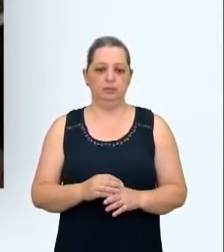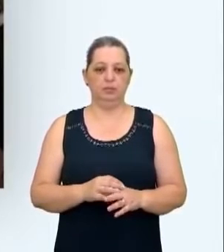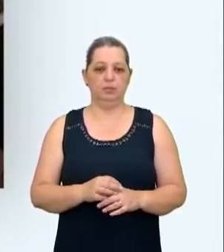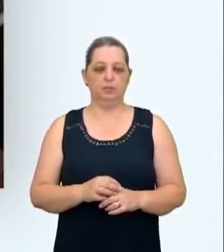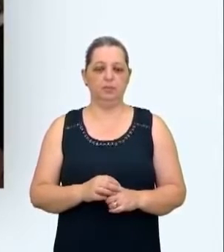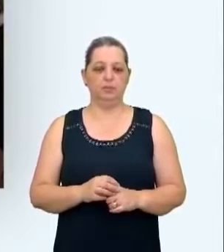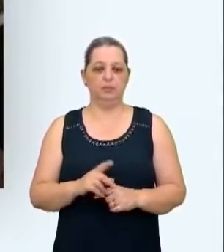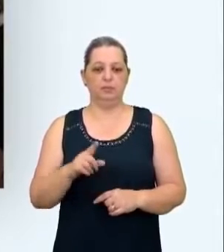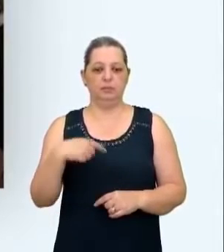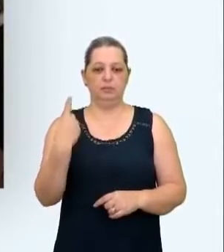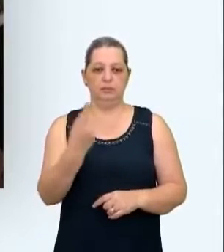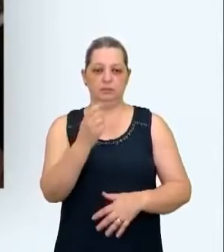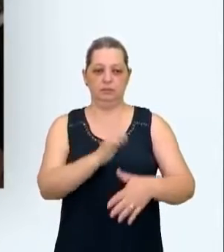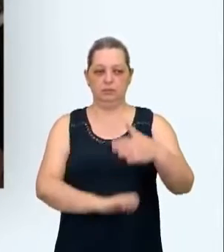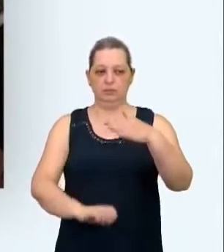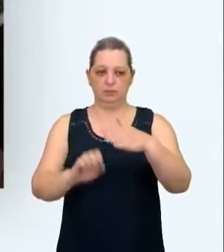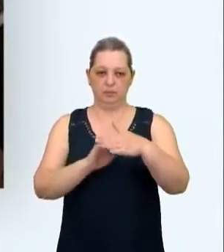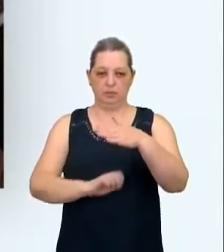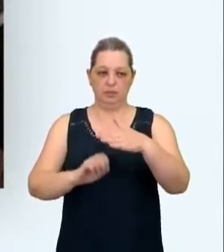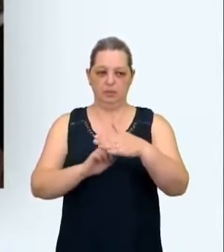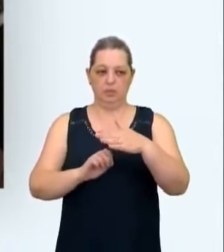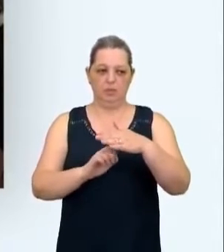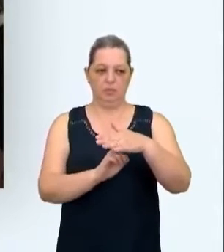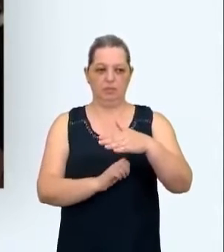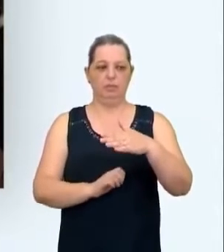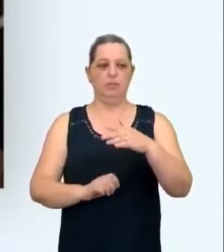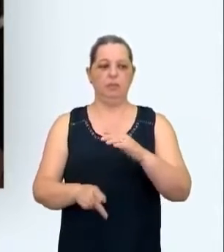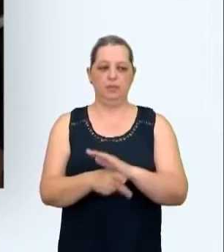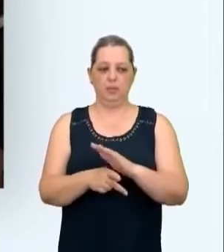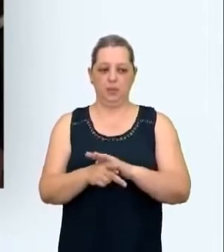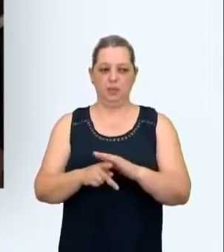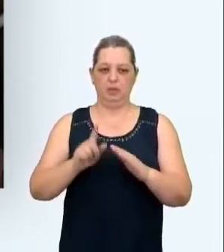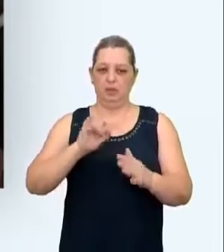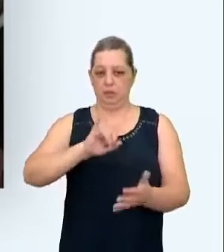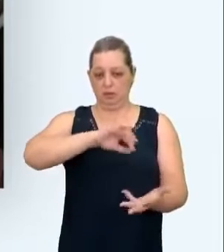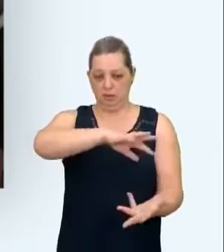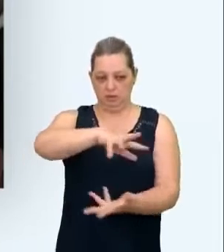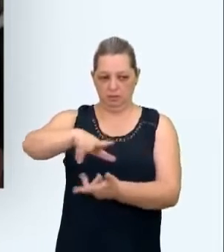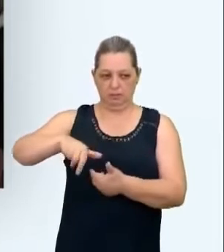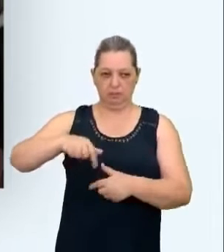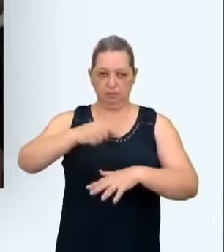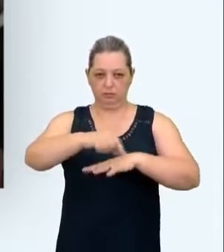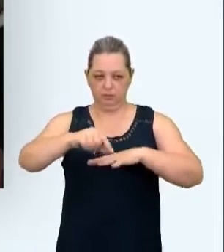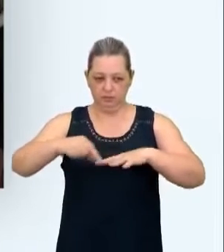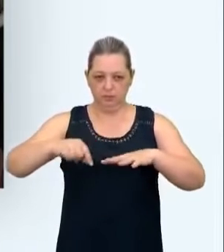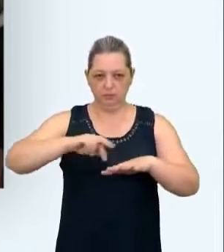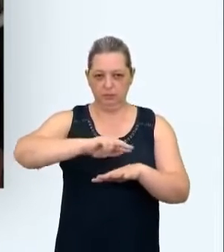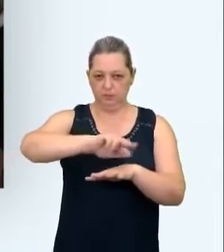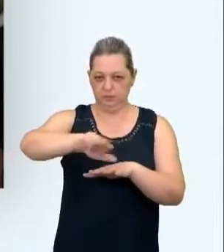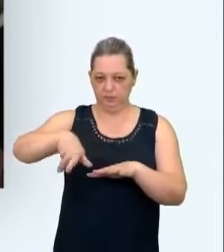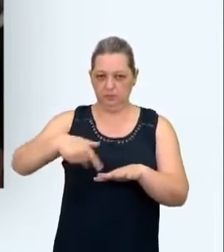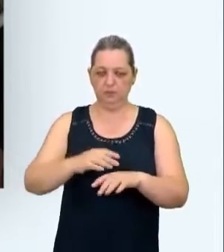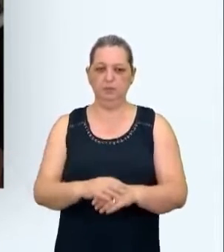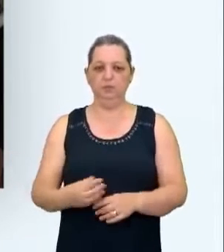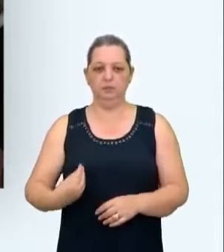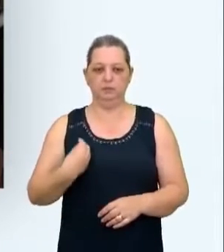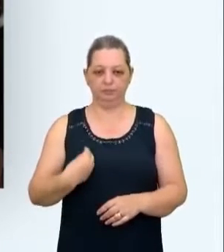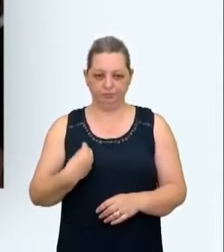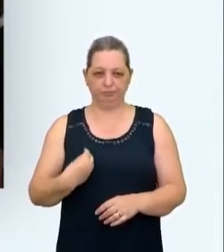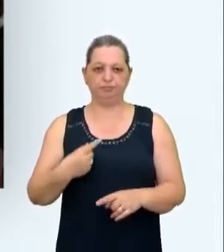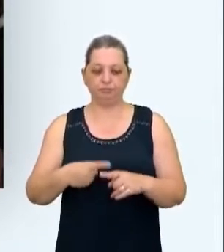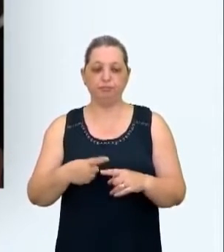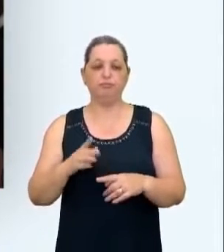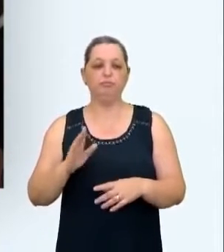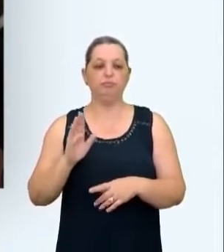Somos uma empresa internacional com presença em todos os continentes e isso ajuda a tornar